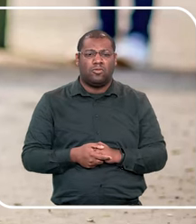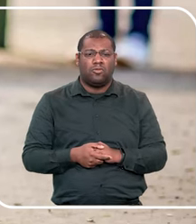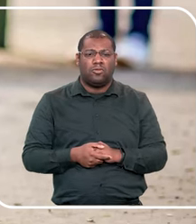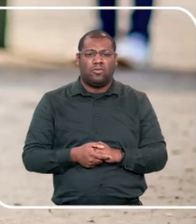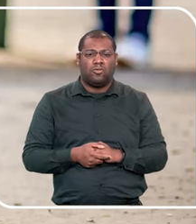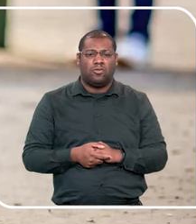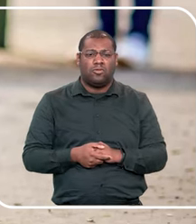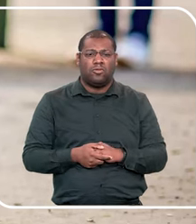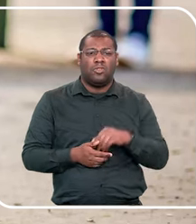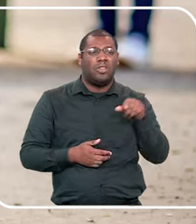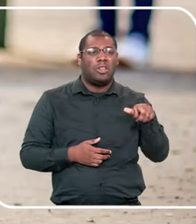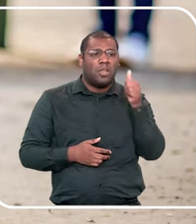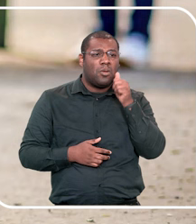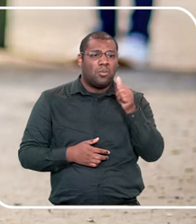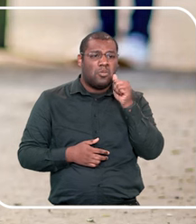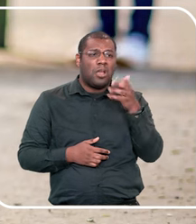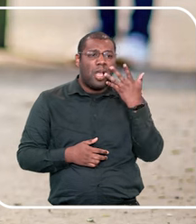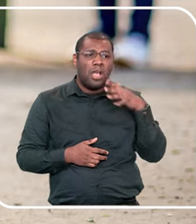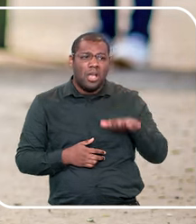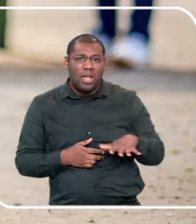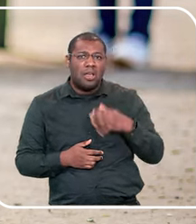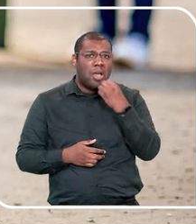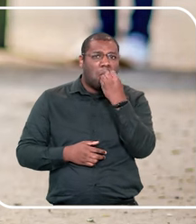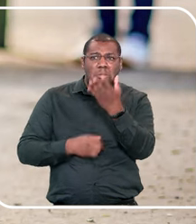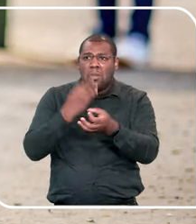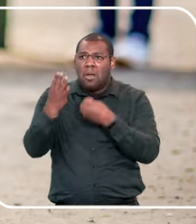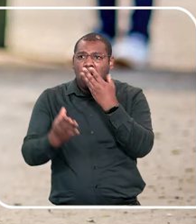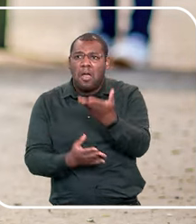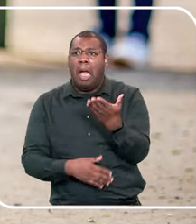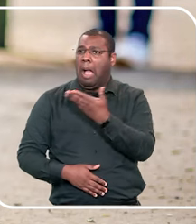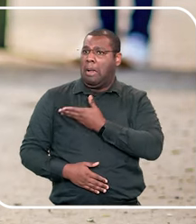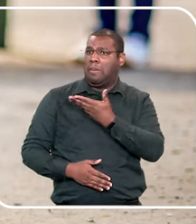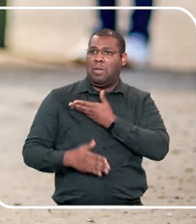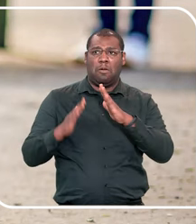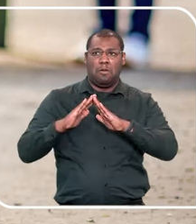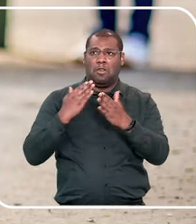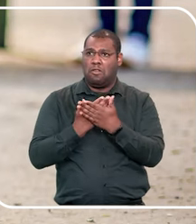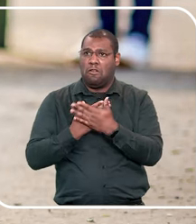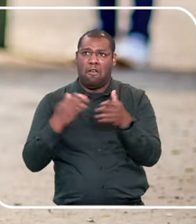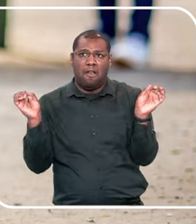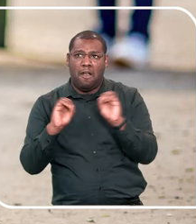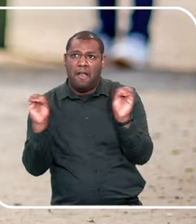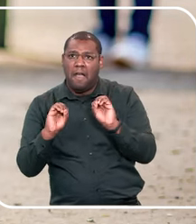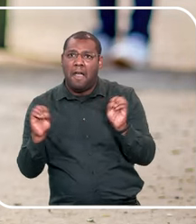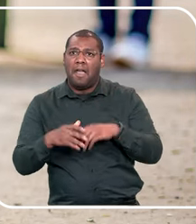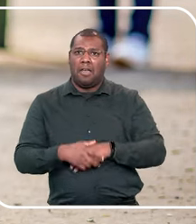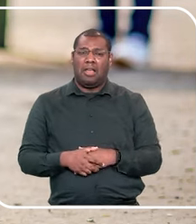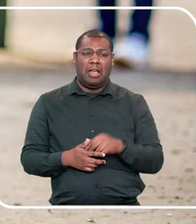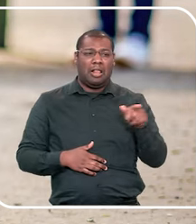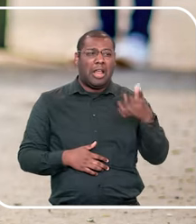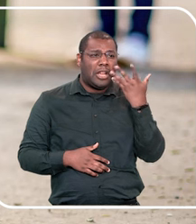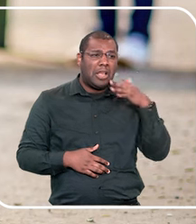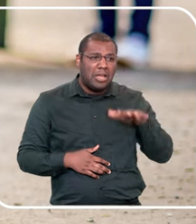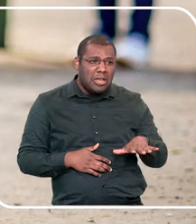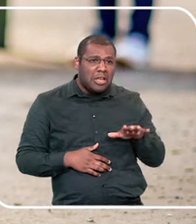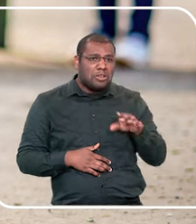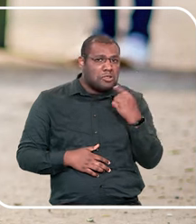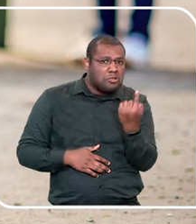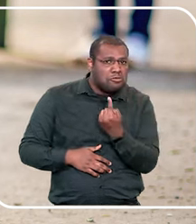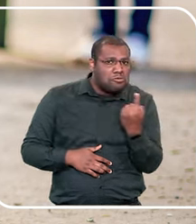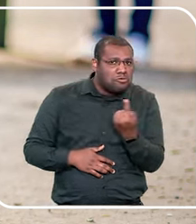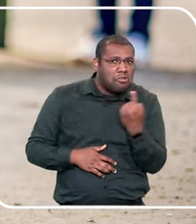eles não contam nem para um coleguinha de sala de aula? Por que eles se isolam? Por que viram um segredo só dele?